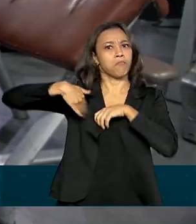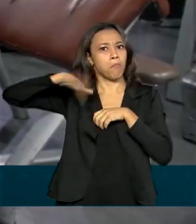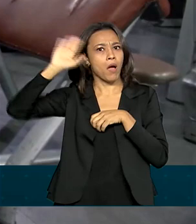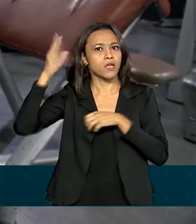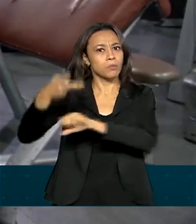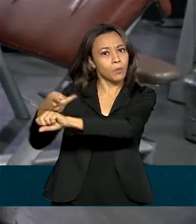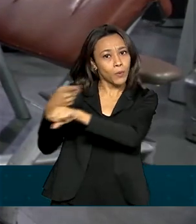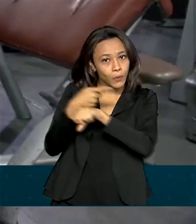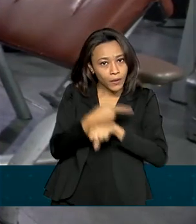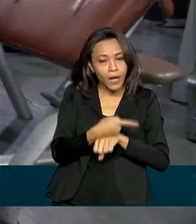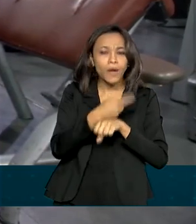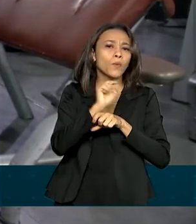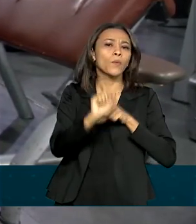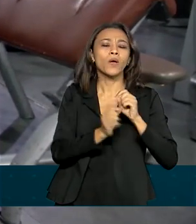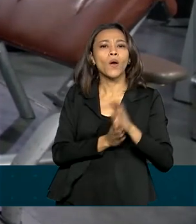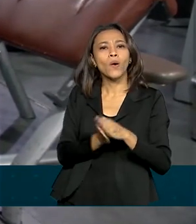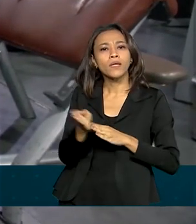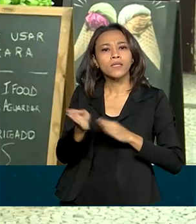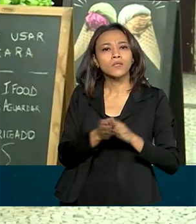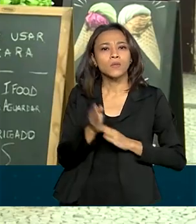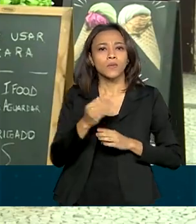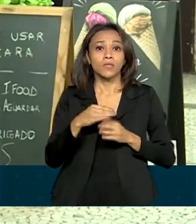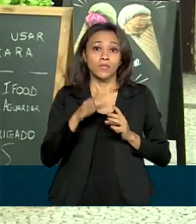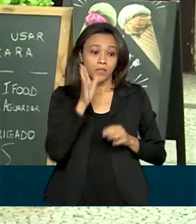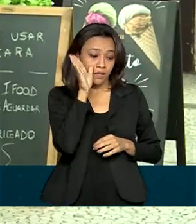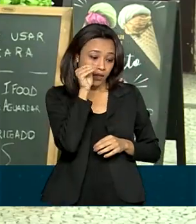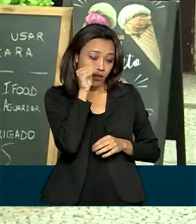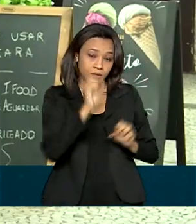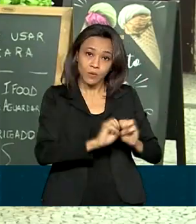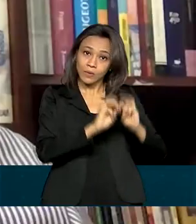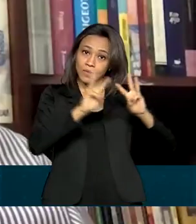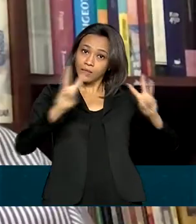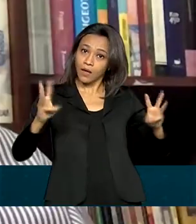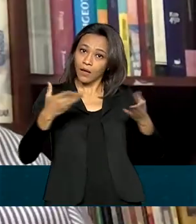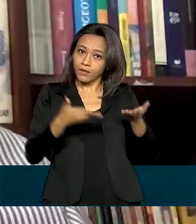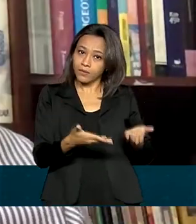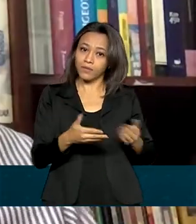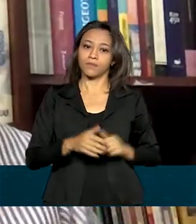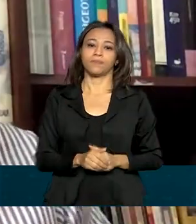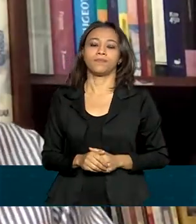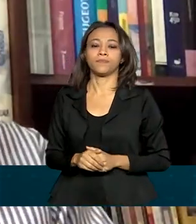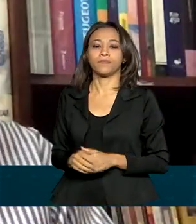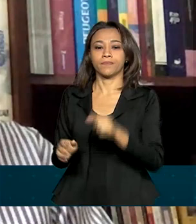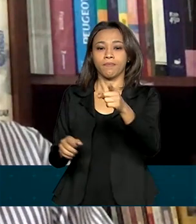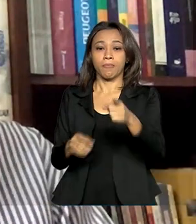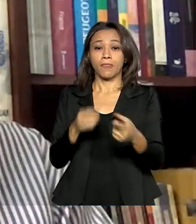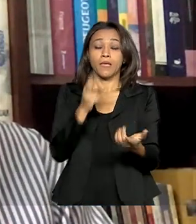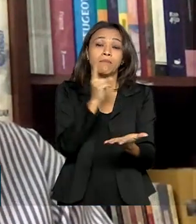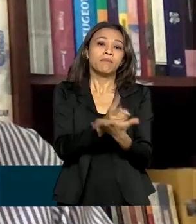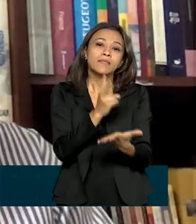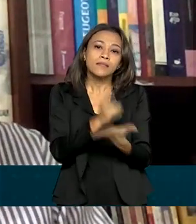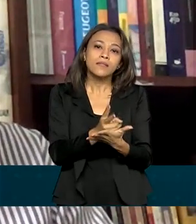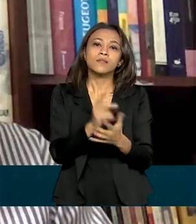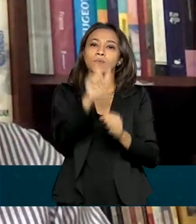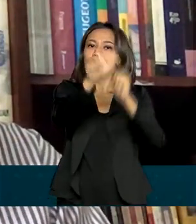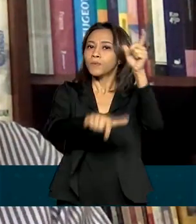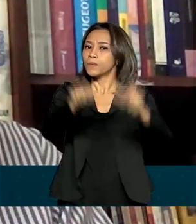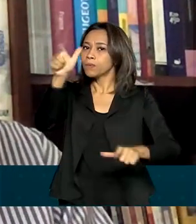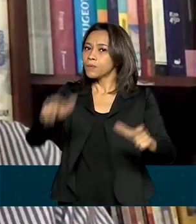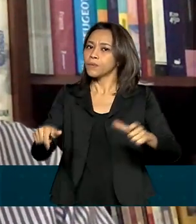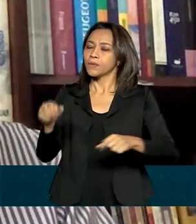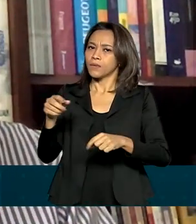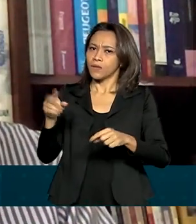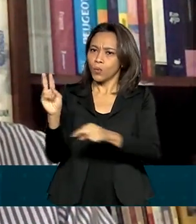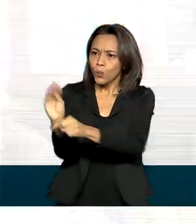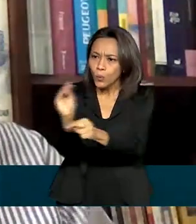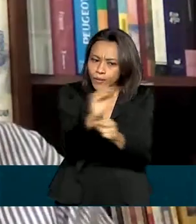mais procuraram orientação no site da instituição até agora. Estou orientando a preservação dos clientes, a higienização